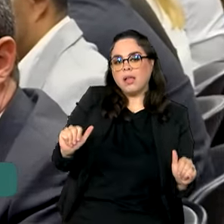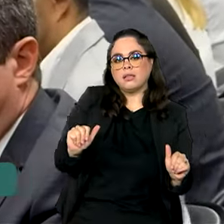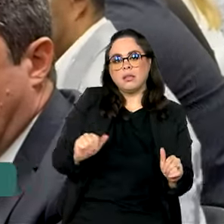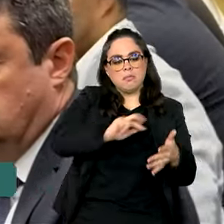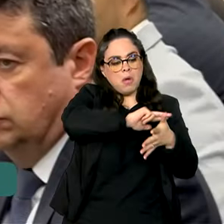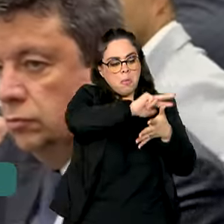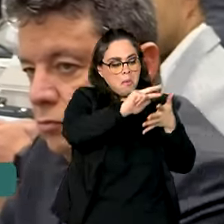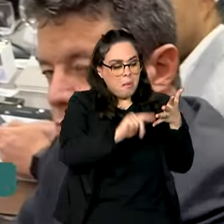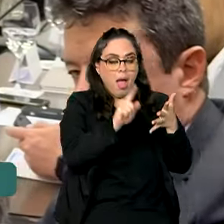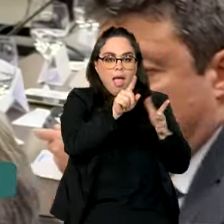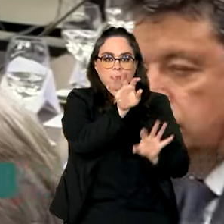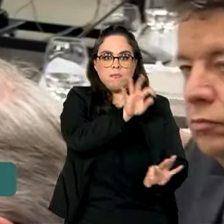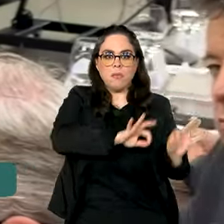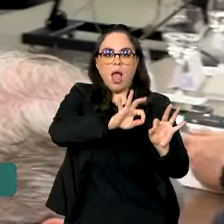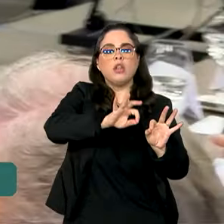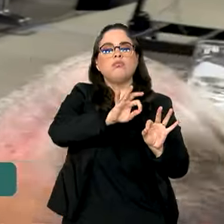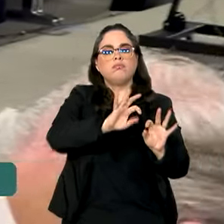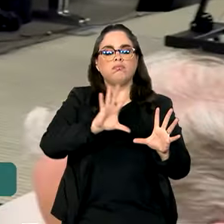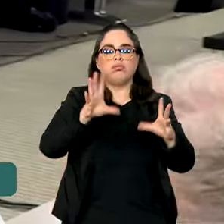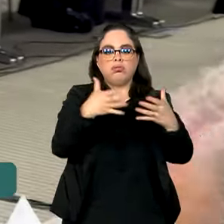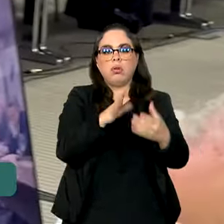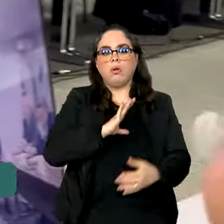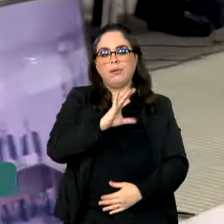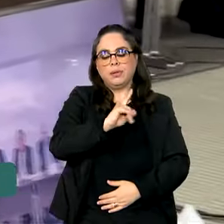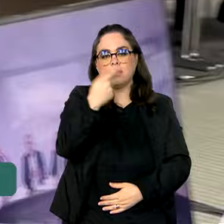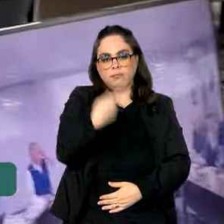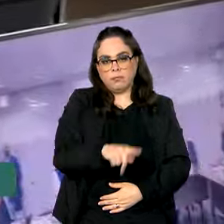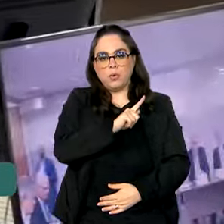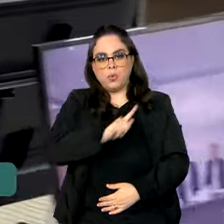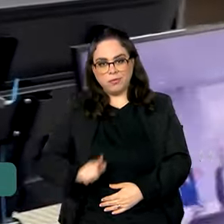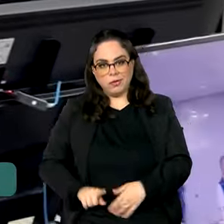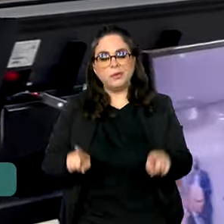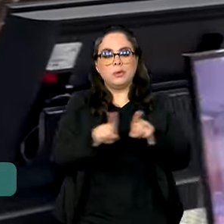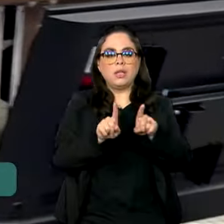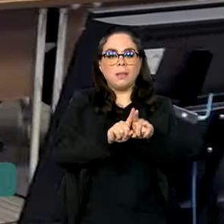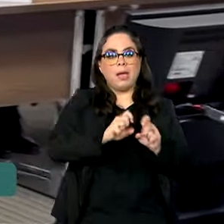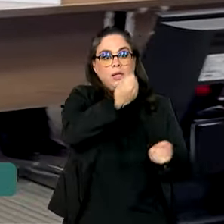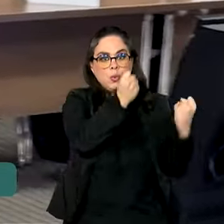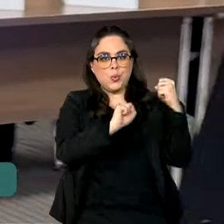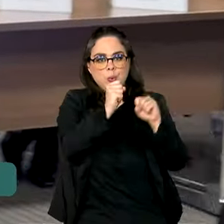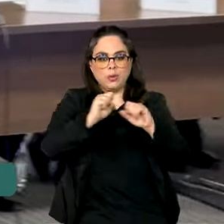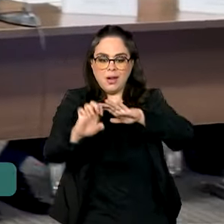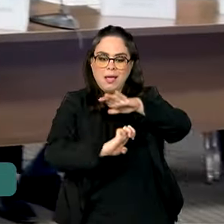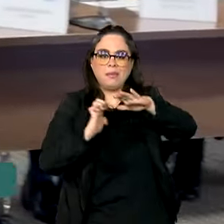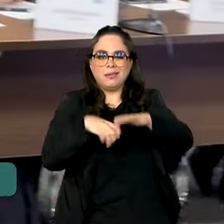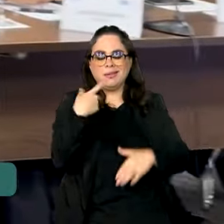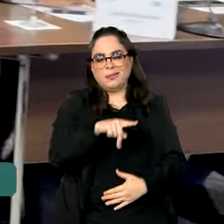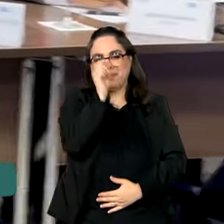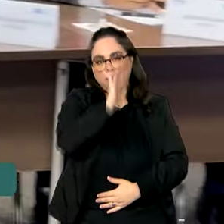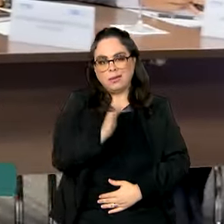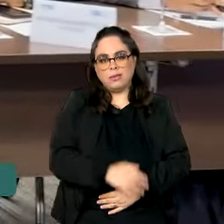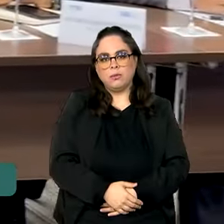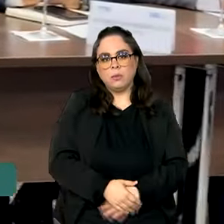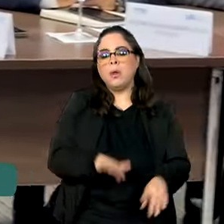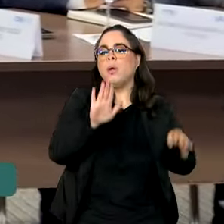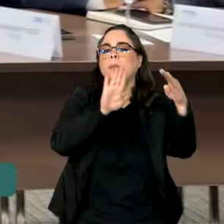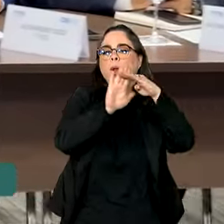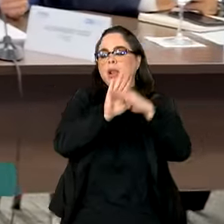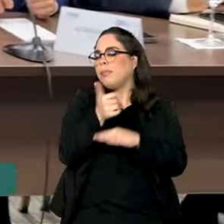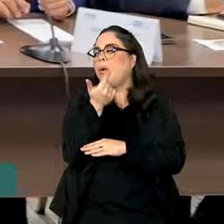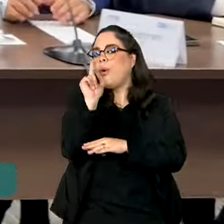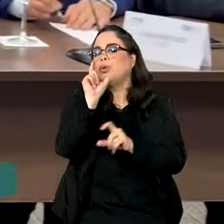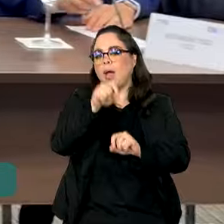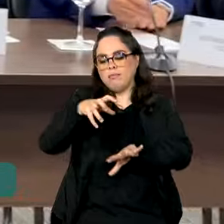Um grande plano coordenado pelo governo e pela indústria, pelos empresários do nosso país. E o outro programa dos